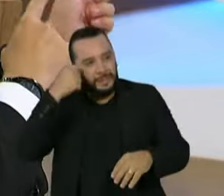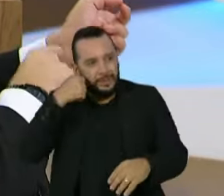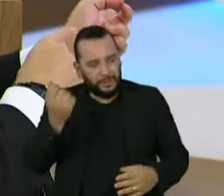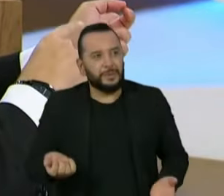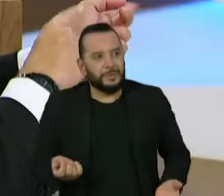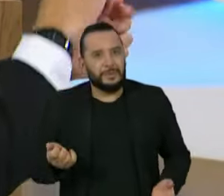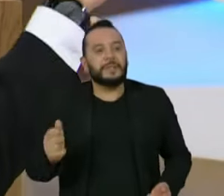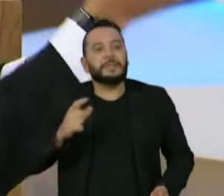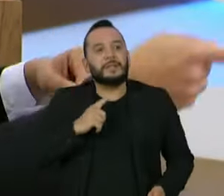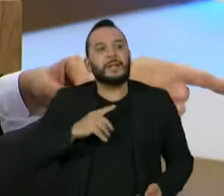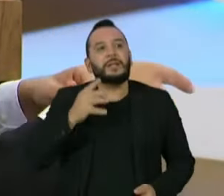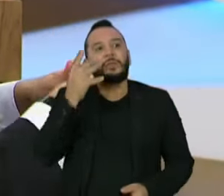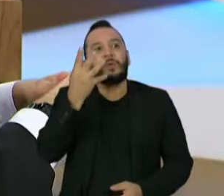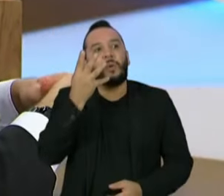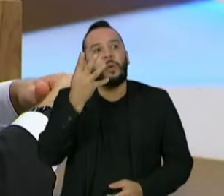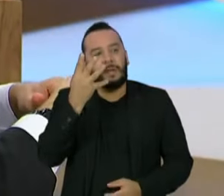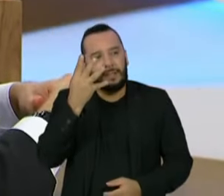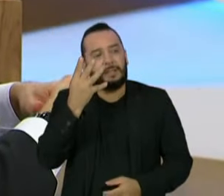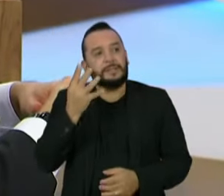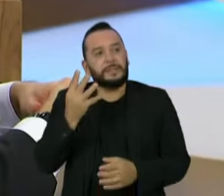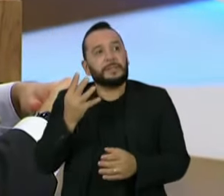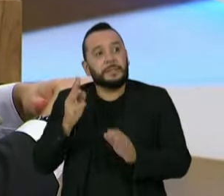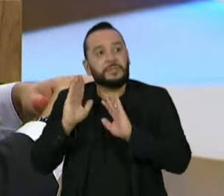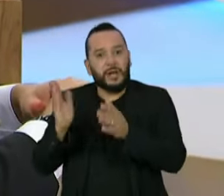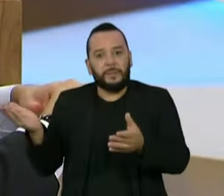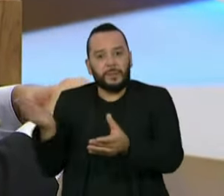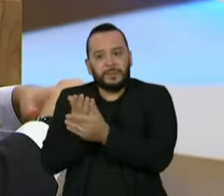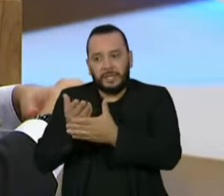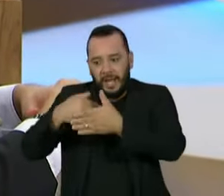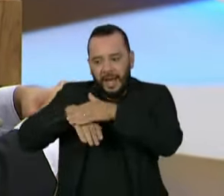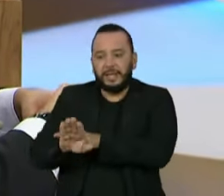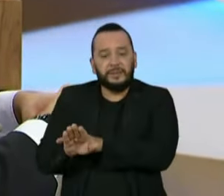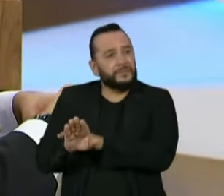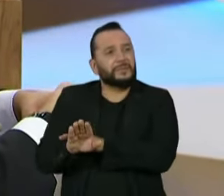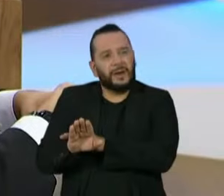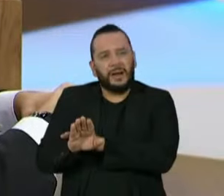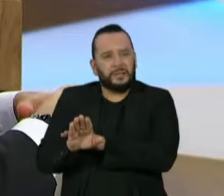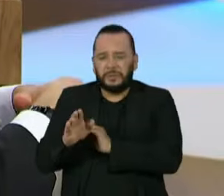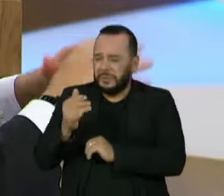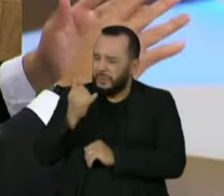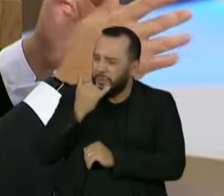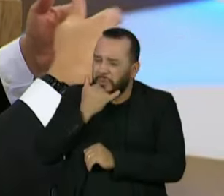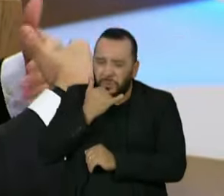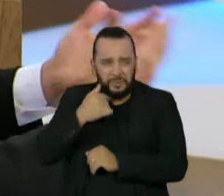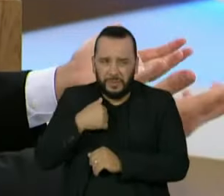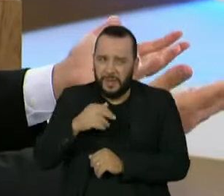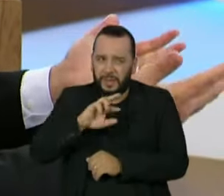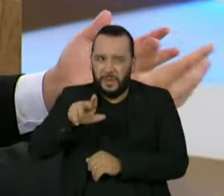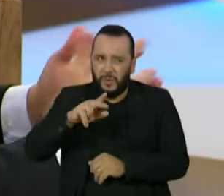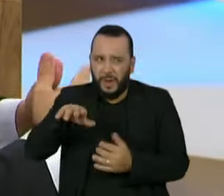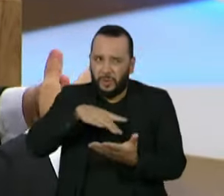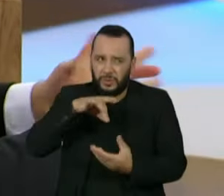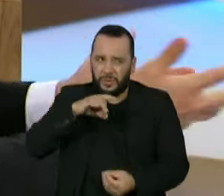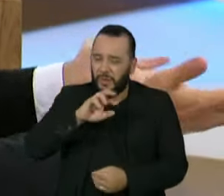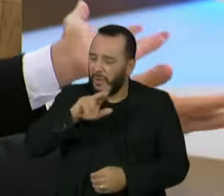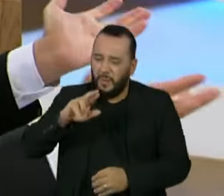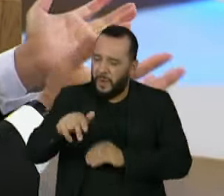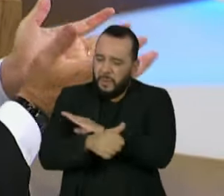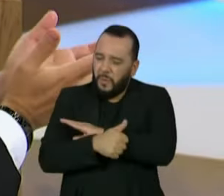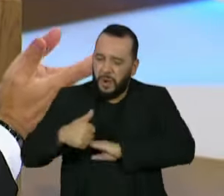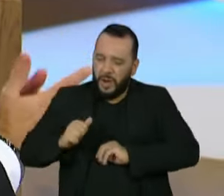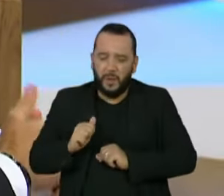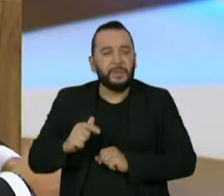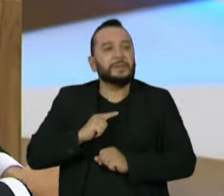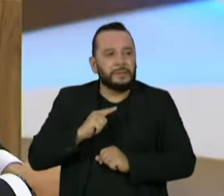automaticamente arquivados pela lei que ele aprovou. Não tem como achar isso constitucional, racional ou moral. Mas está